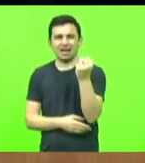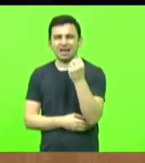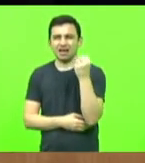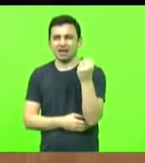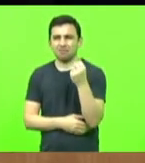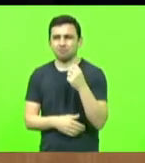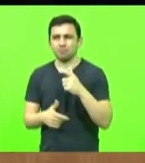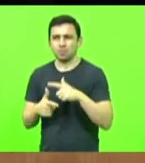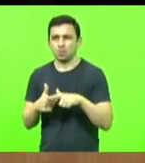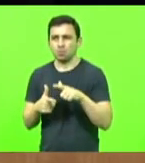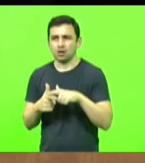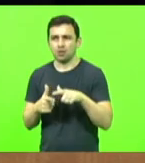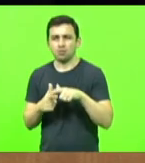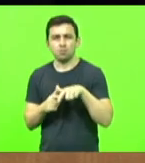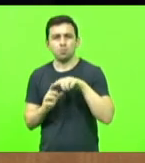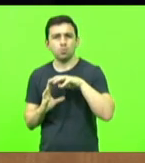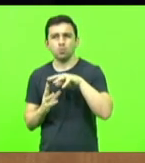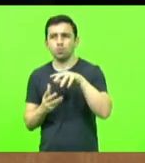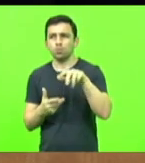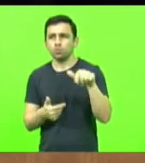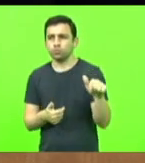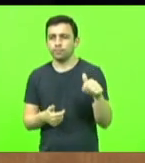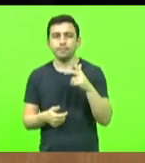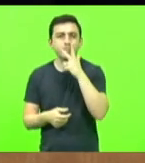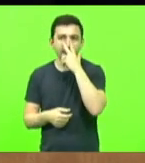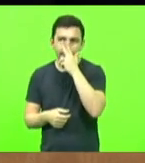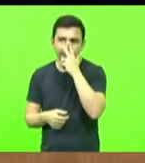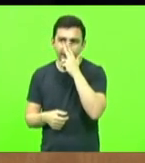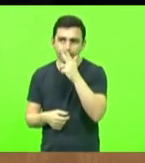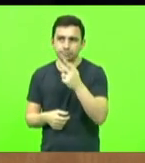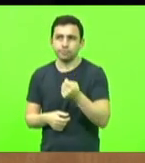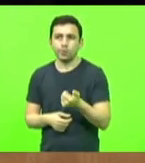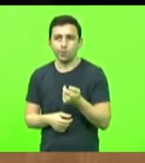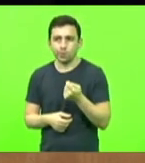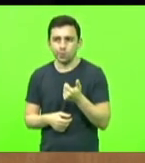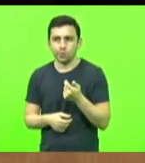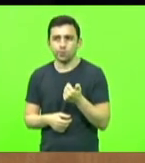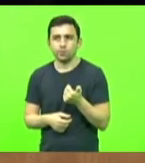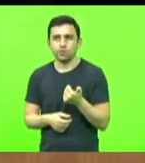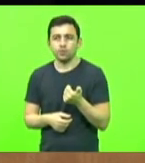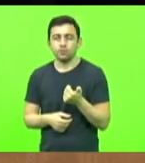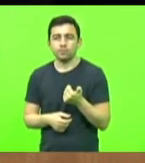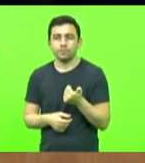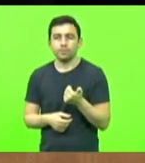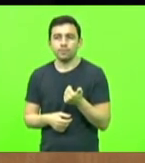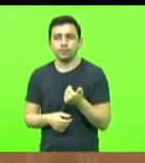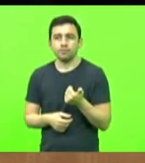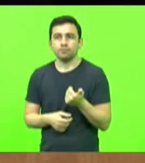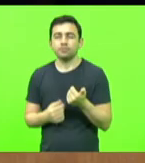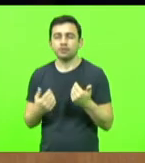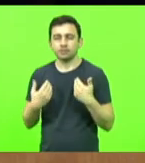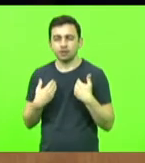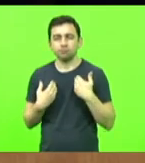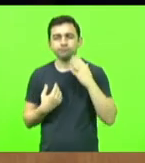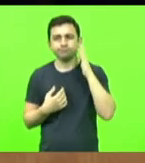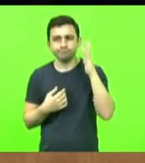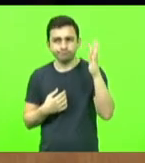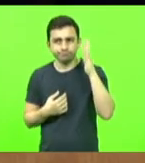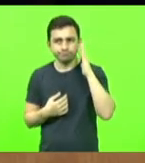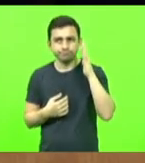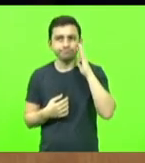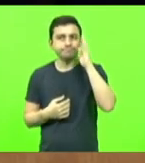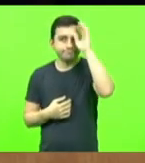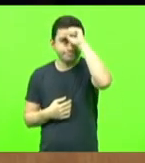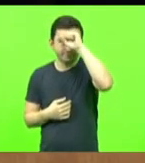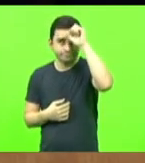assola o planeta, pode parecer muito pouco, mas tenho sempre em mente a lição da nossa